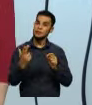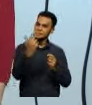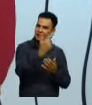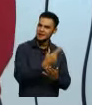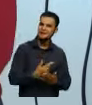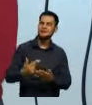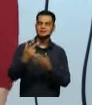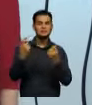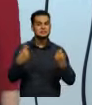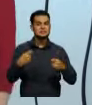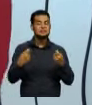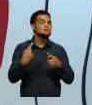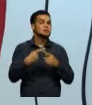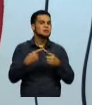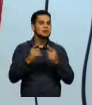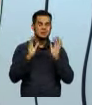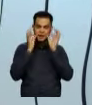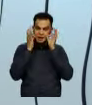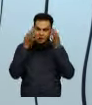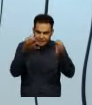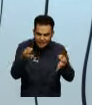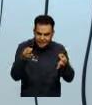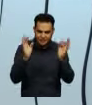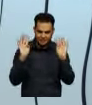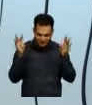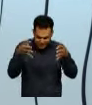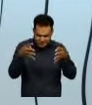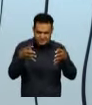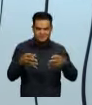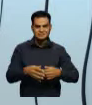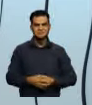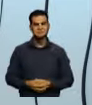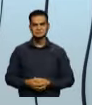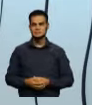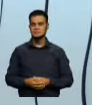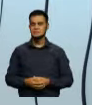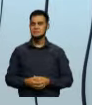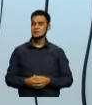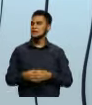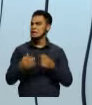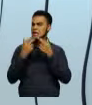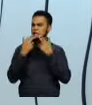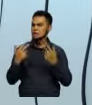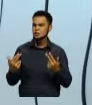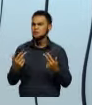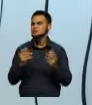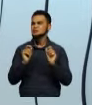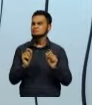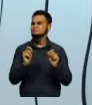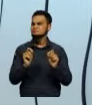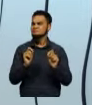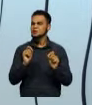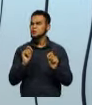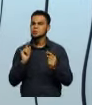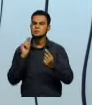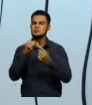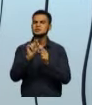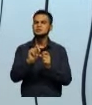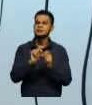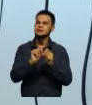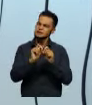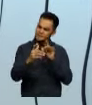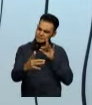para chamar a atenção. A linguagem do panfleto, ela busca a aproximação com o leitor.